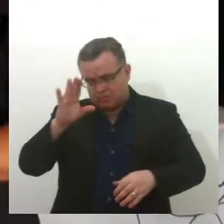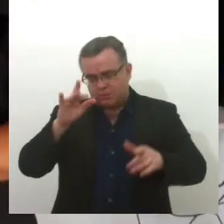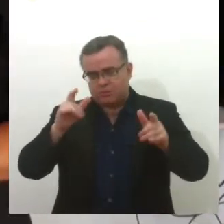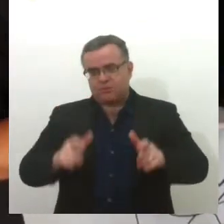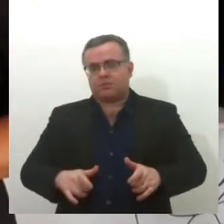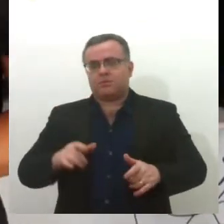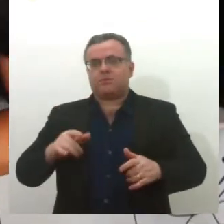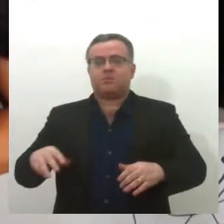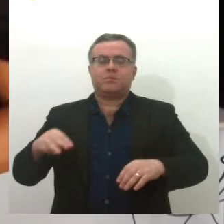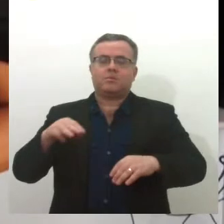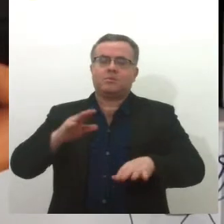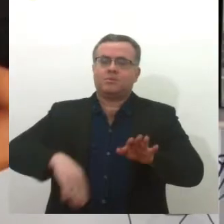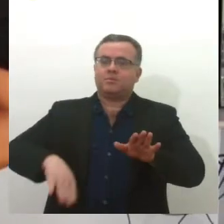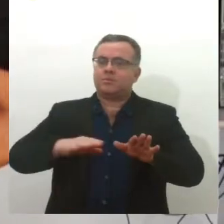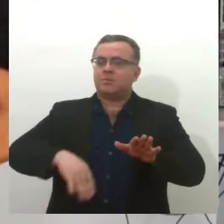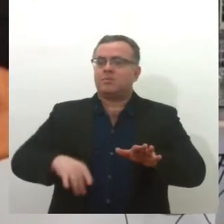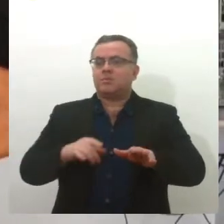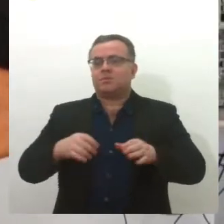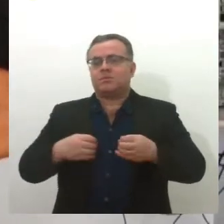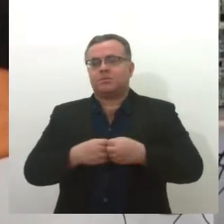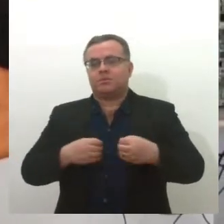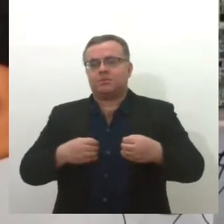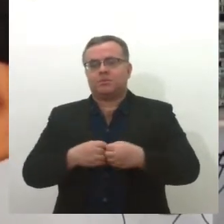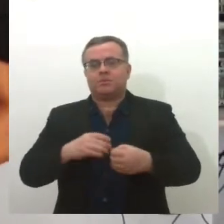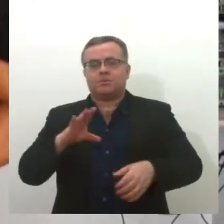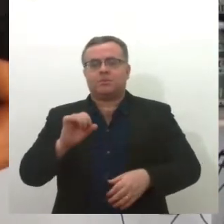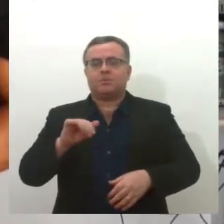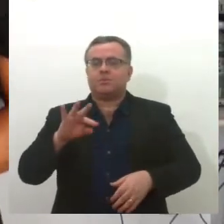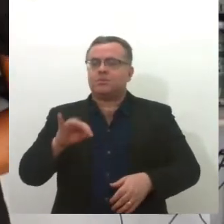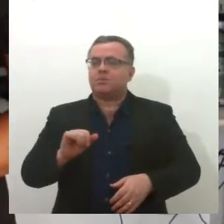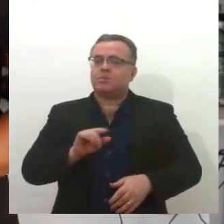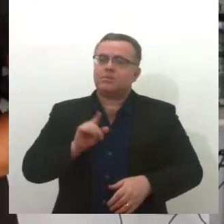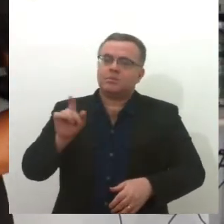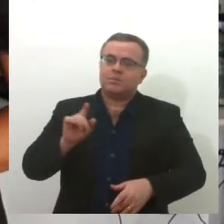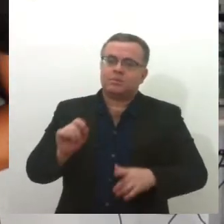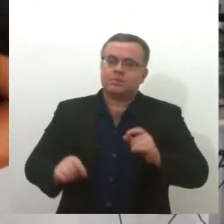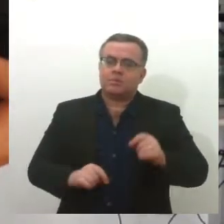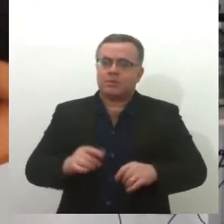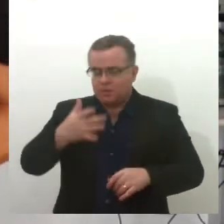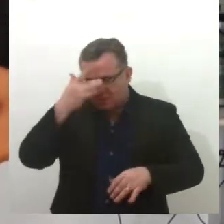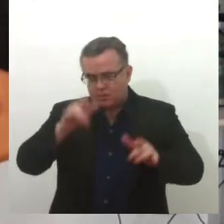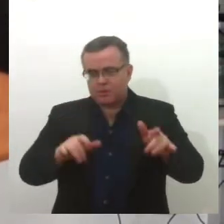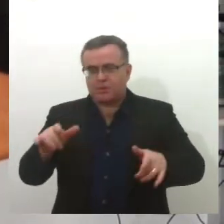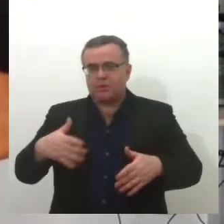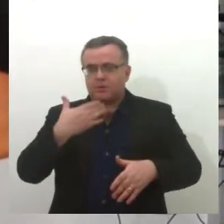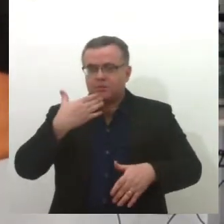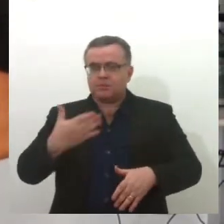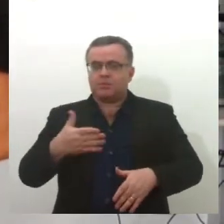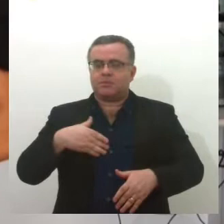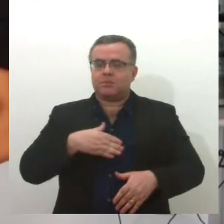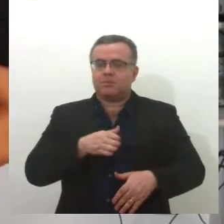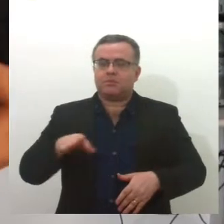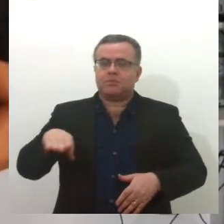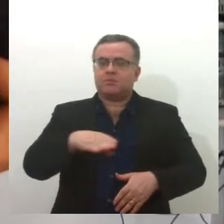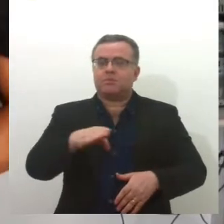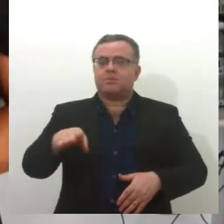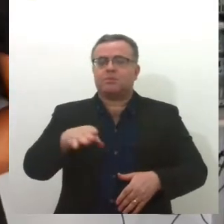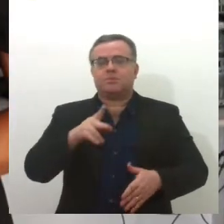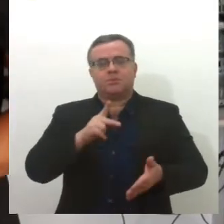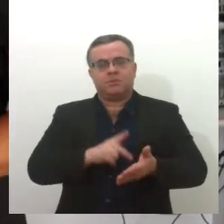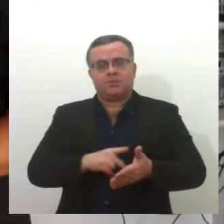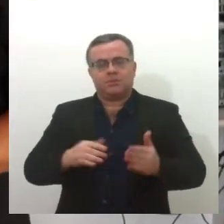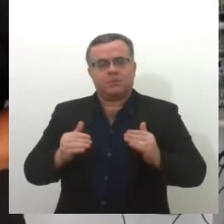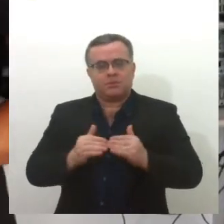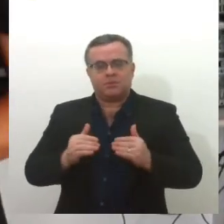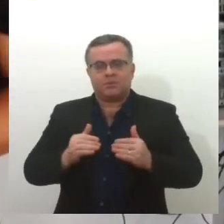Talaia Nova, na Praia da Costa. Aqueles moradores pedem para que o carro fumacê é realmente a medida mais